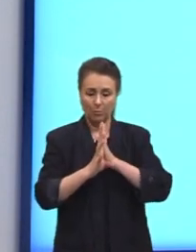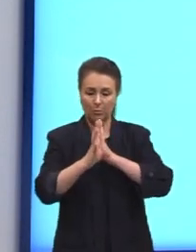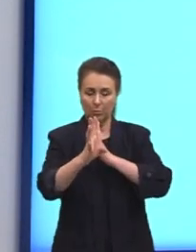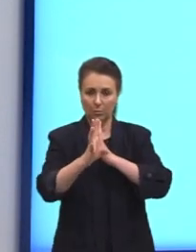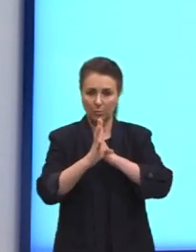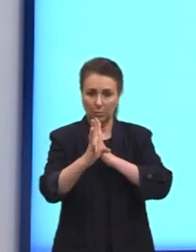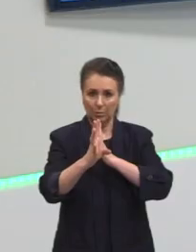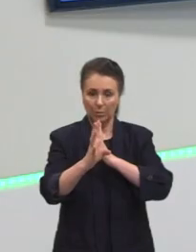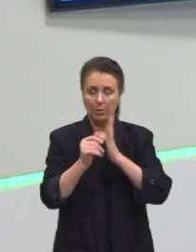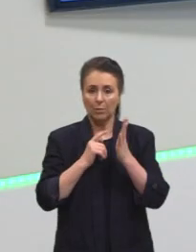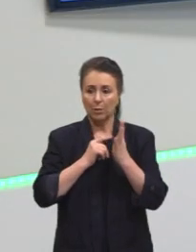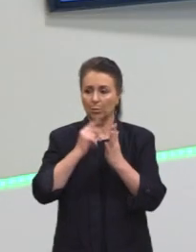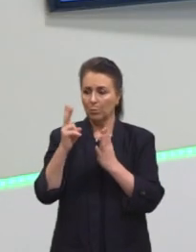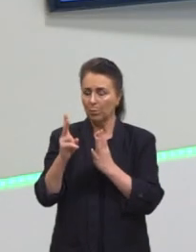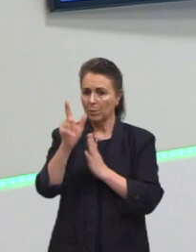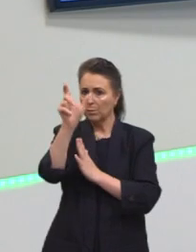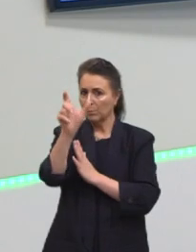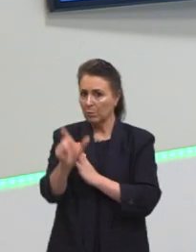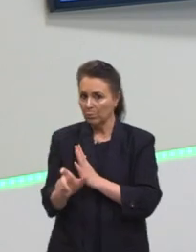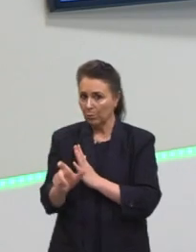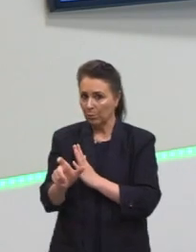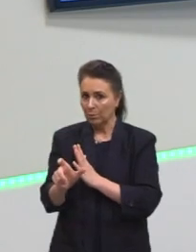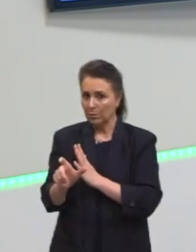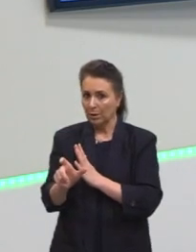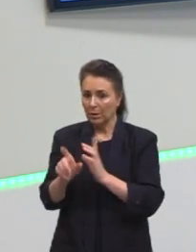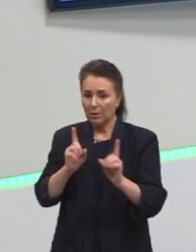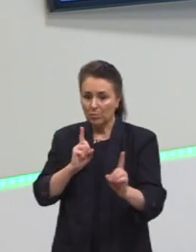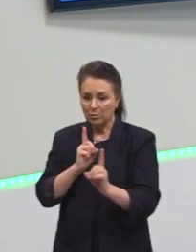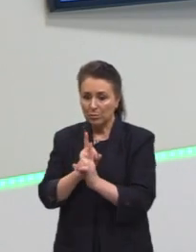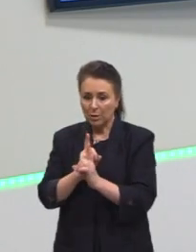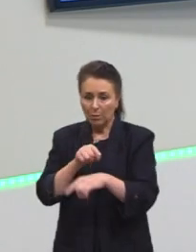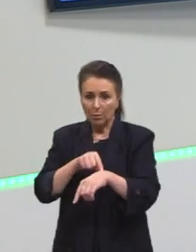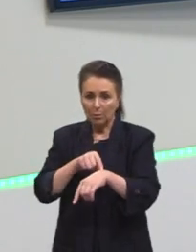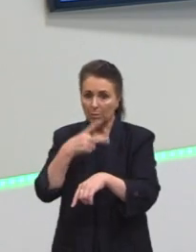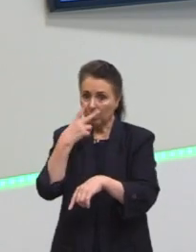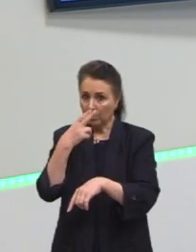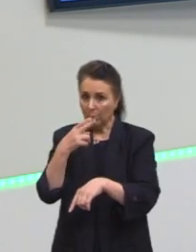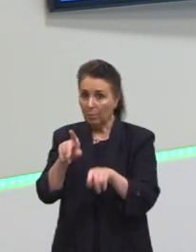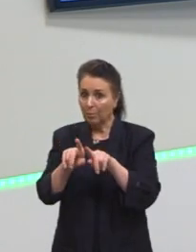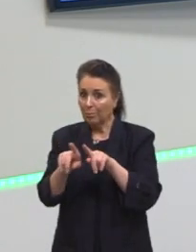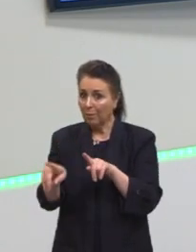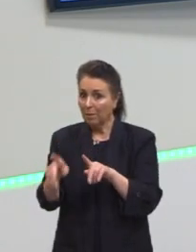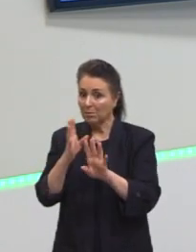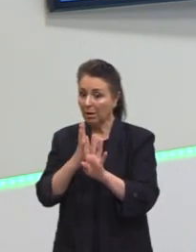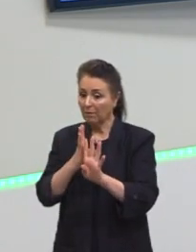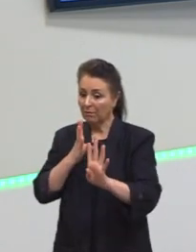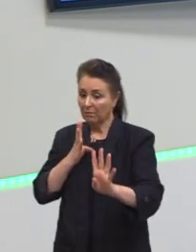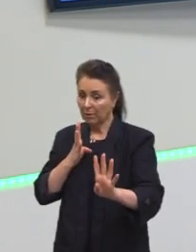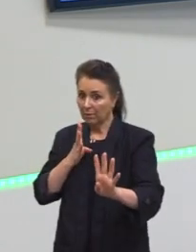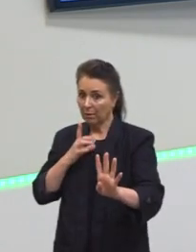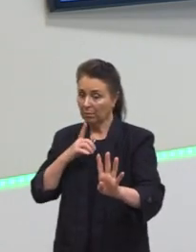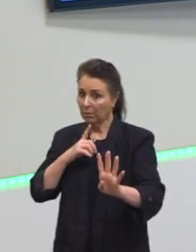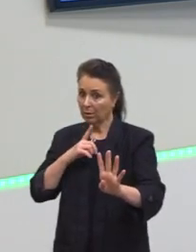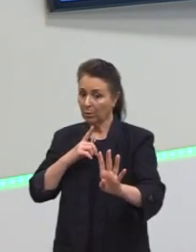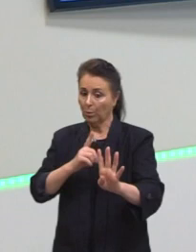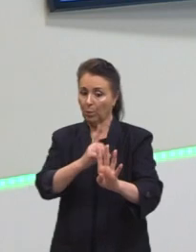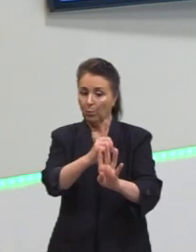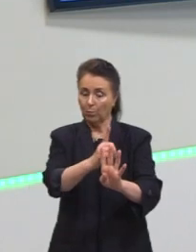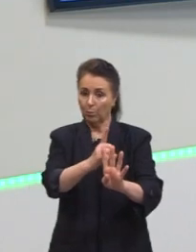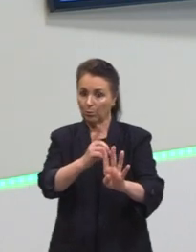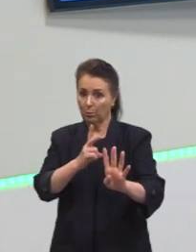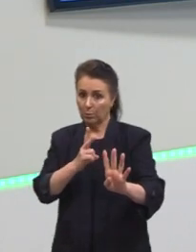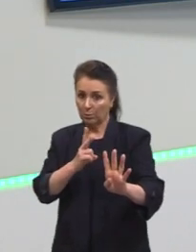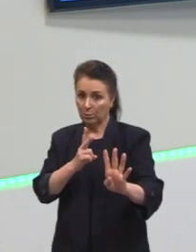duas pessoas que chegam ao mesmo tempo no banco. Mas a fila do banco ali só tem espaço, né? O primeiro lugar para